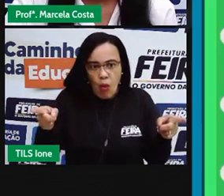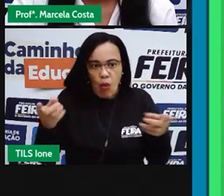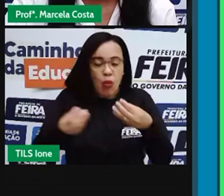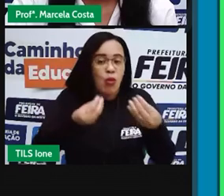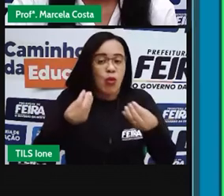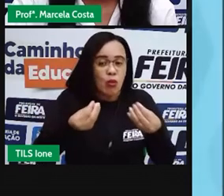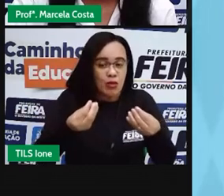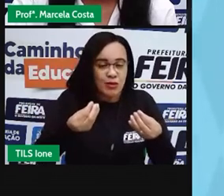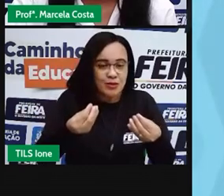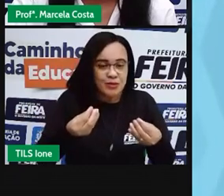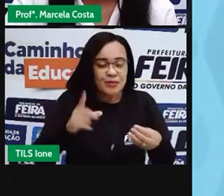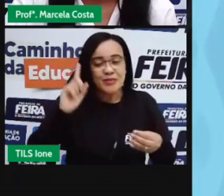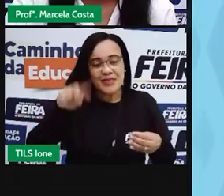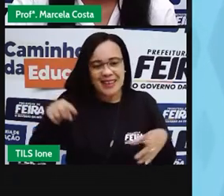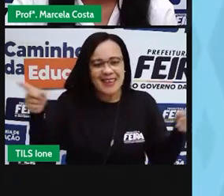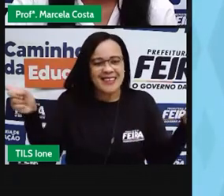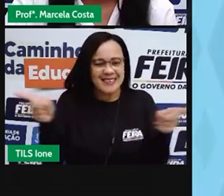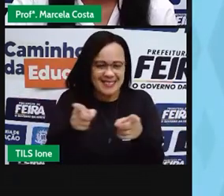É pequeno.